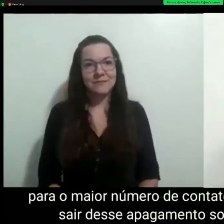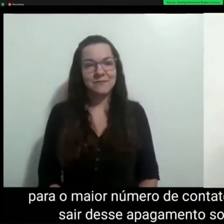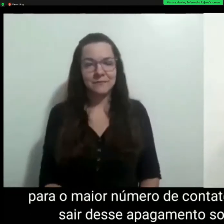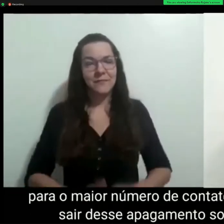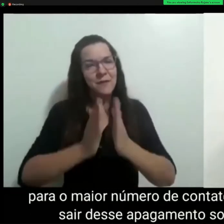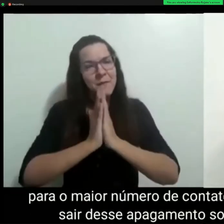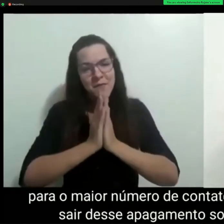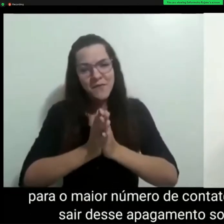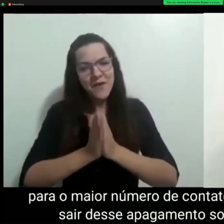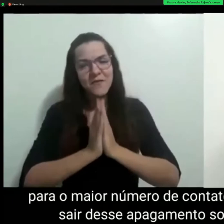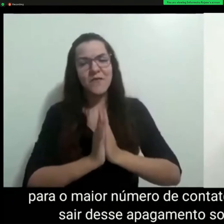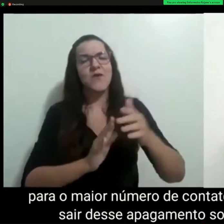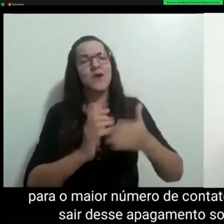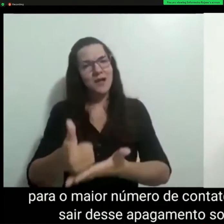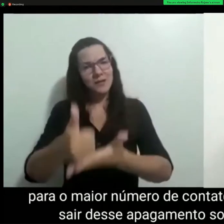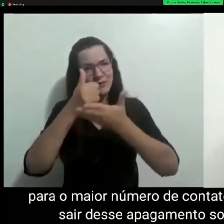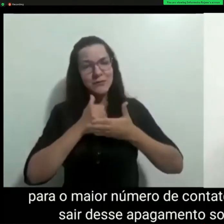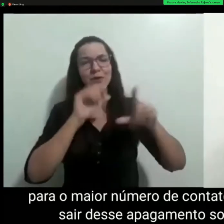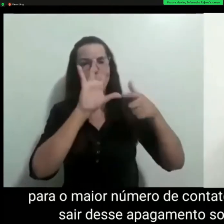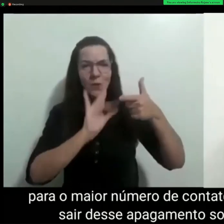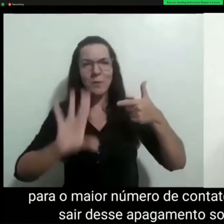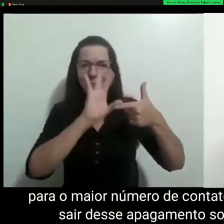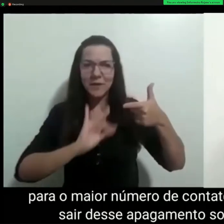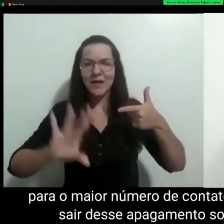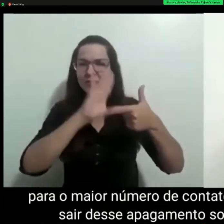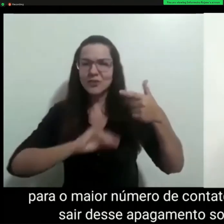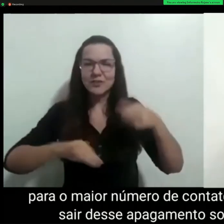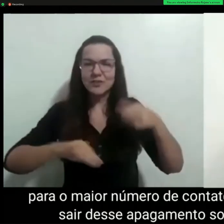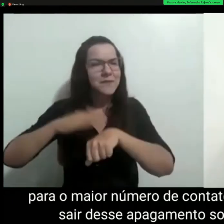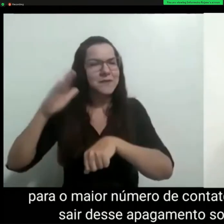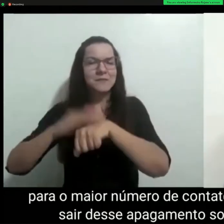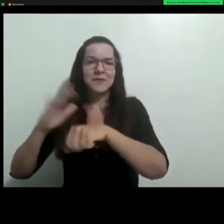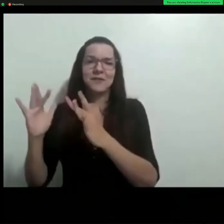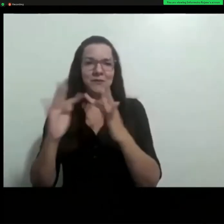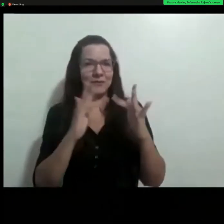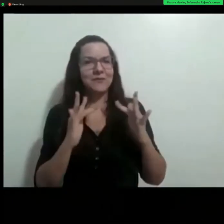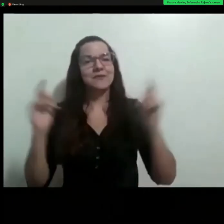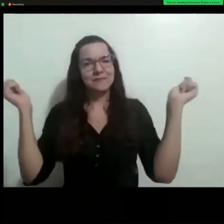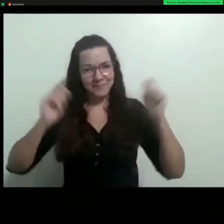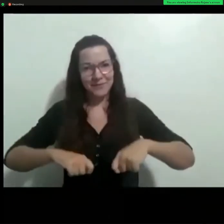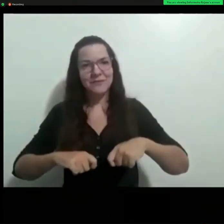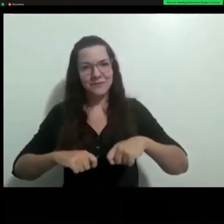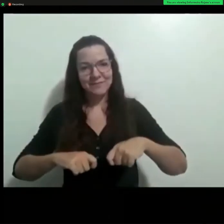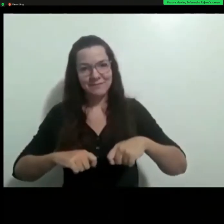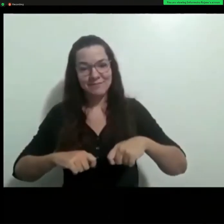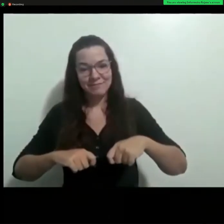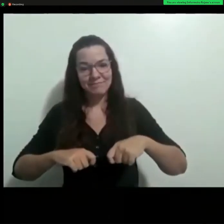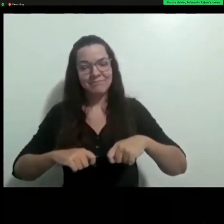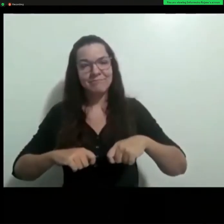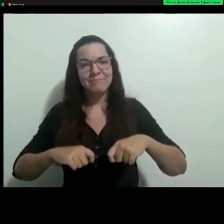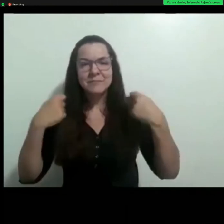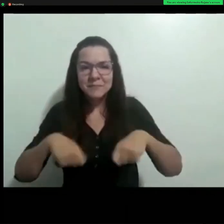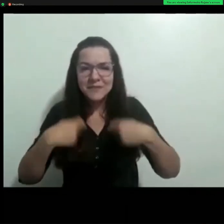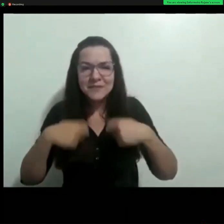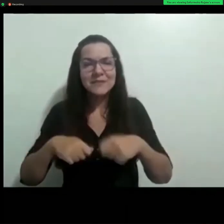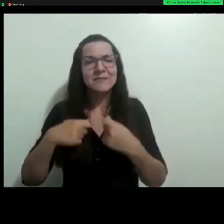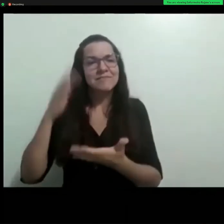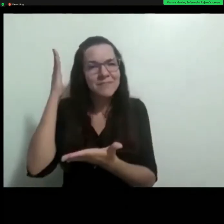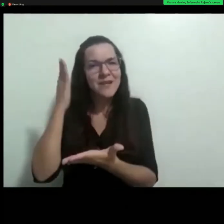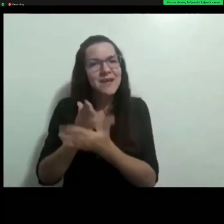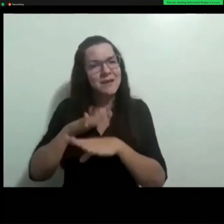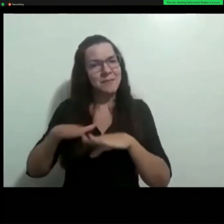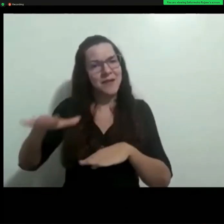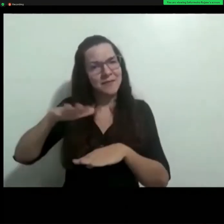Ele está passando na sua página nesse momento. Ah, entendi, entendi. Entendeu? Para quem está assistindo... no Facebook e no YouTube.